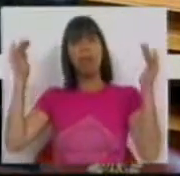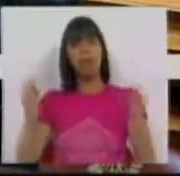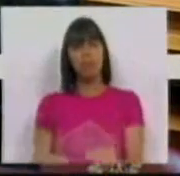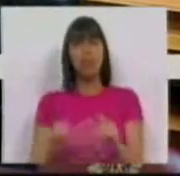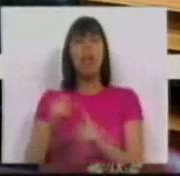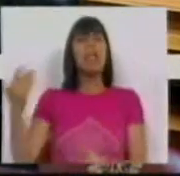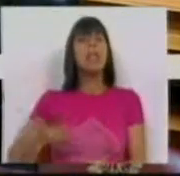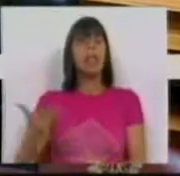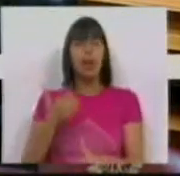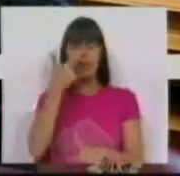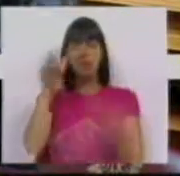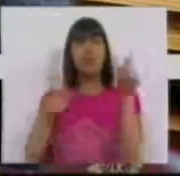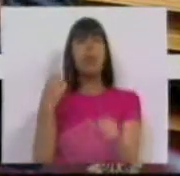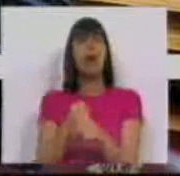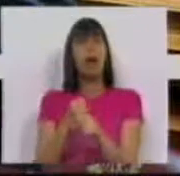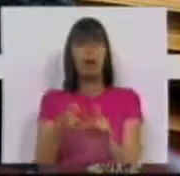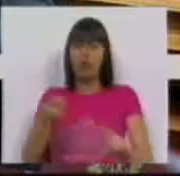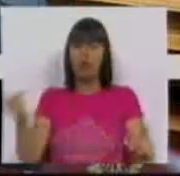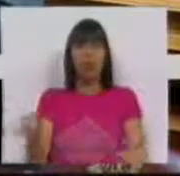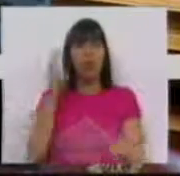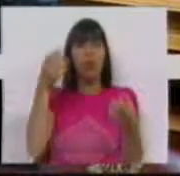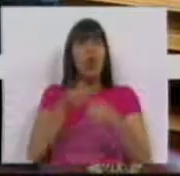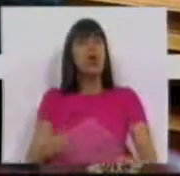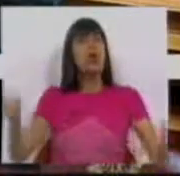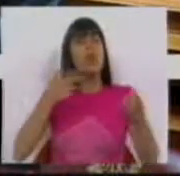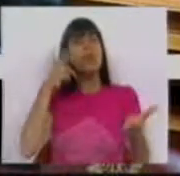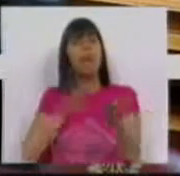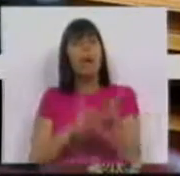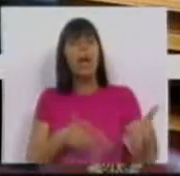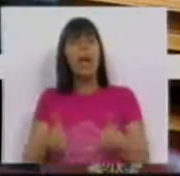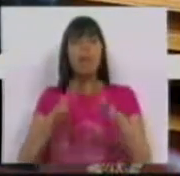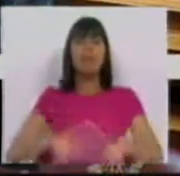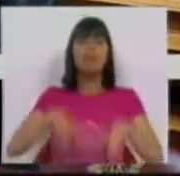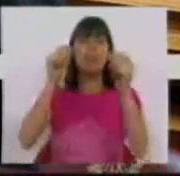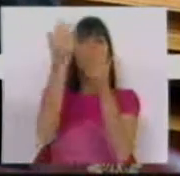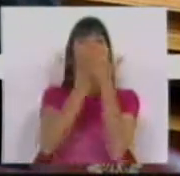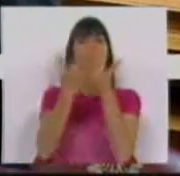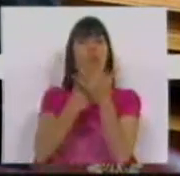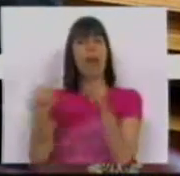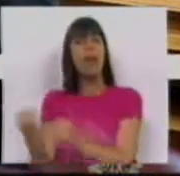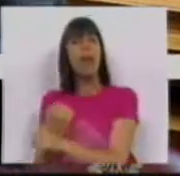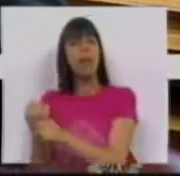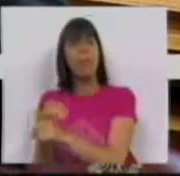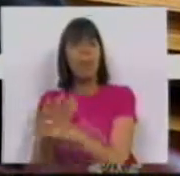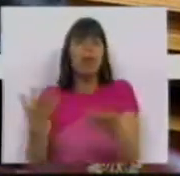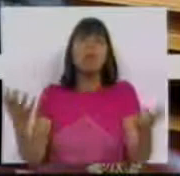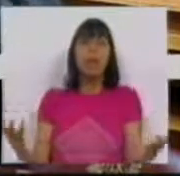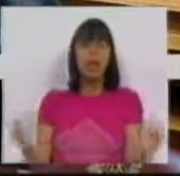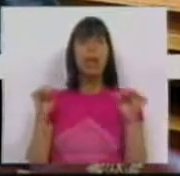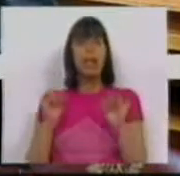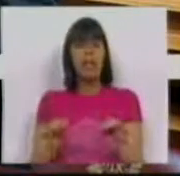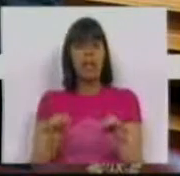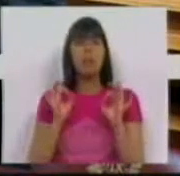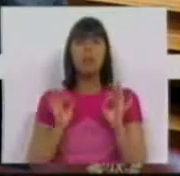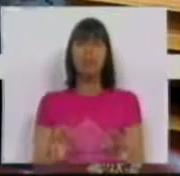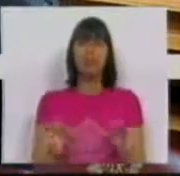reduzir os direitos dos trabalhadores e não apontando nenhum caminho de crescimento económico e do emprego. E, portanto, isto